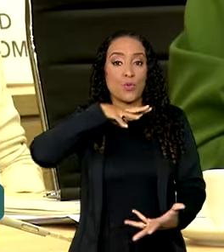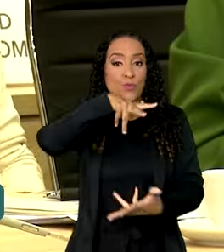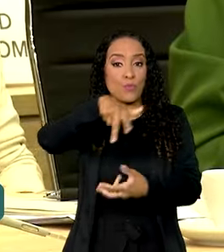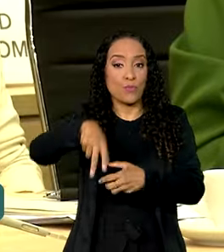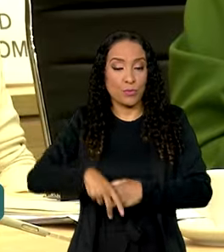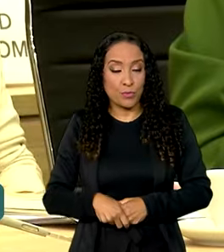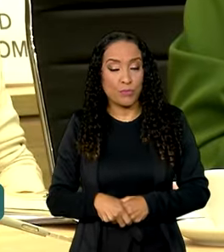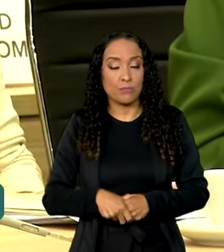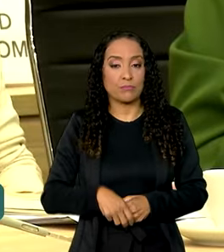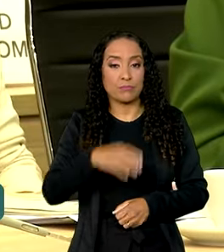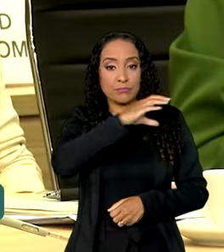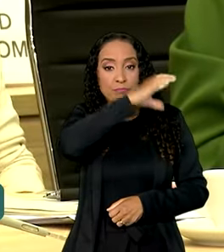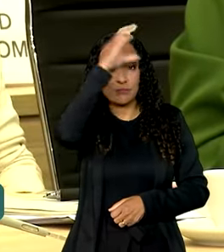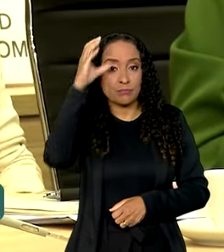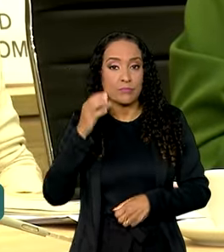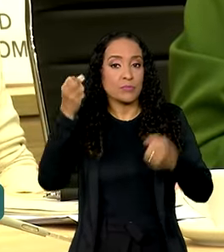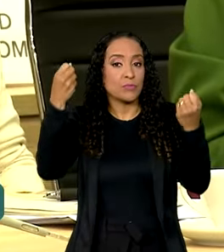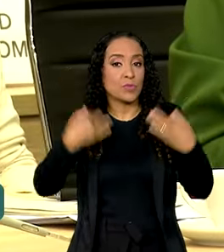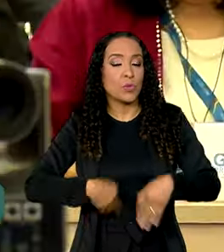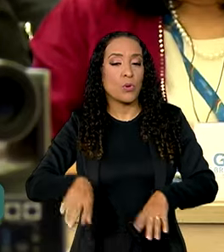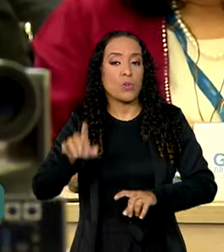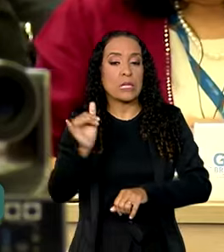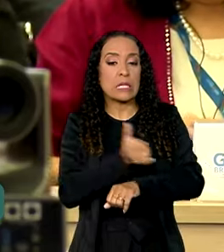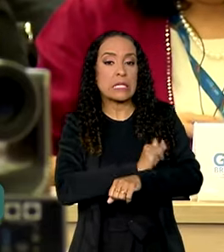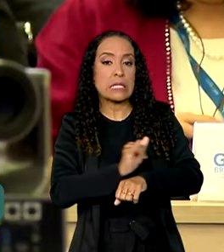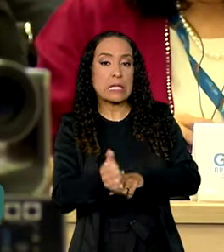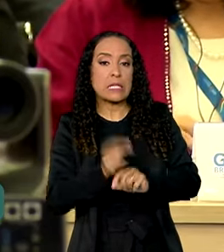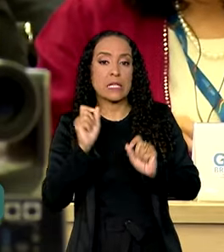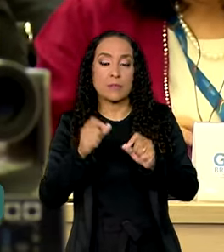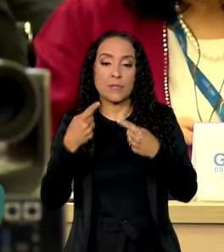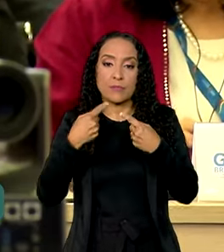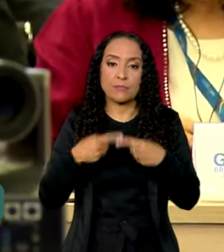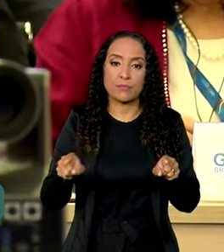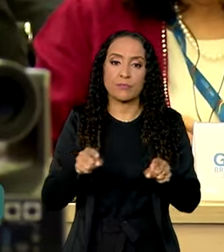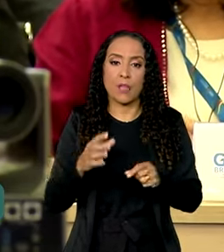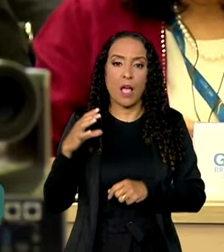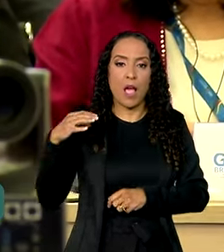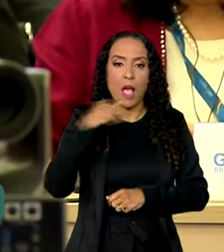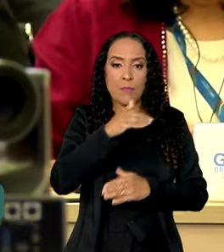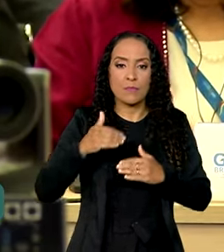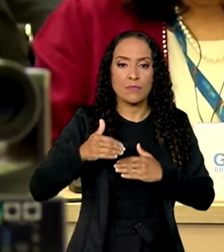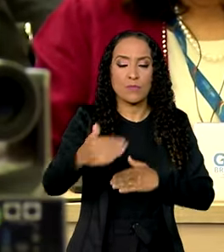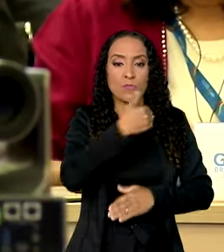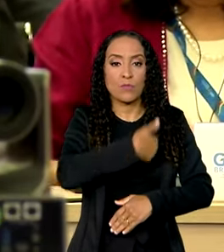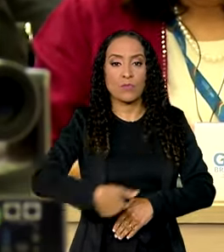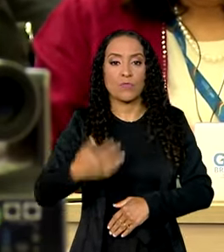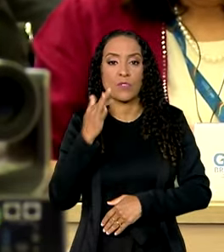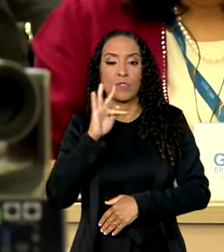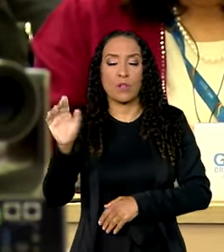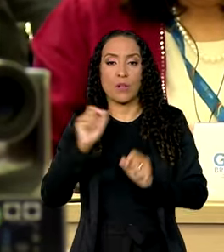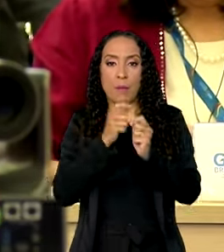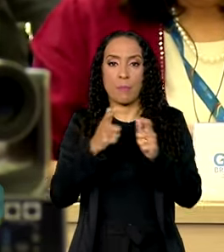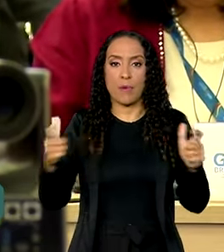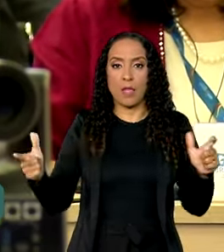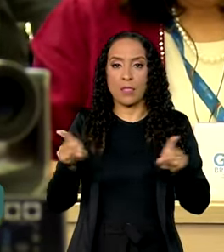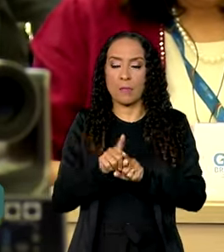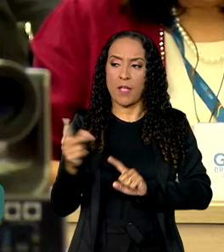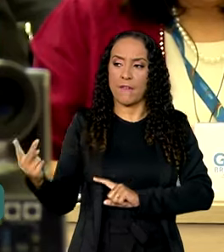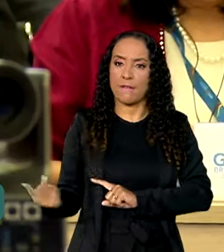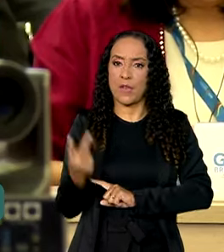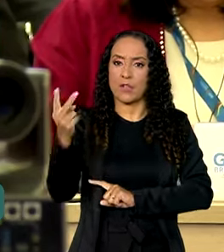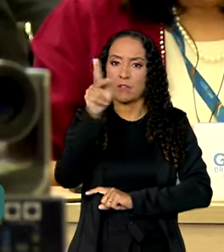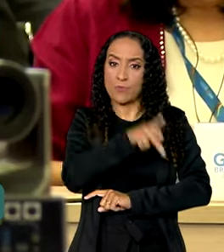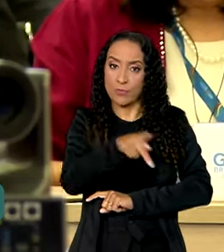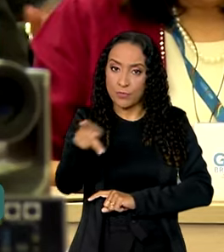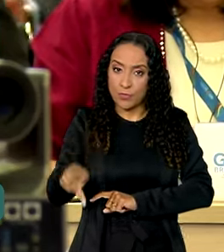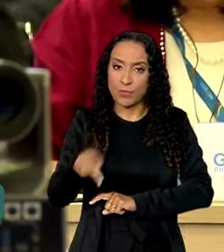Camilo Santana falou sobre medidas que devem ser lançadas em breve pelo governo federal para ampliar e valorizar os